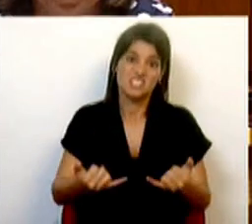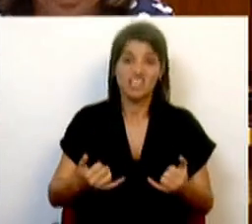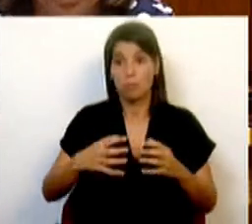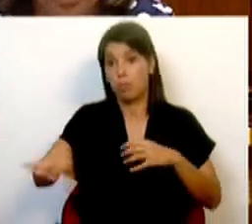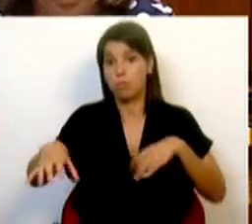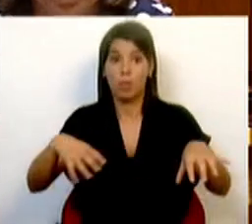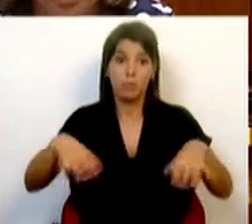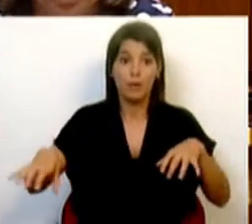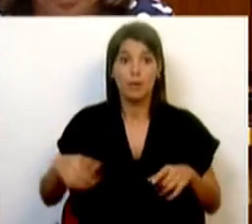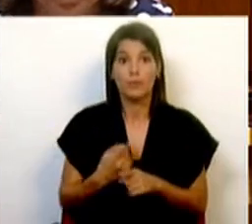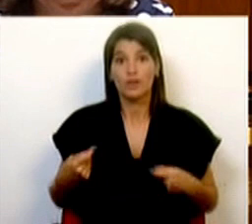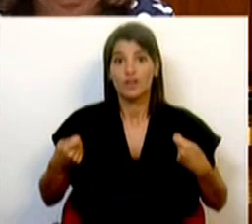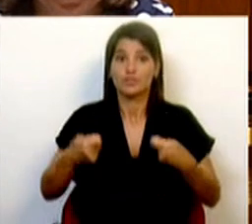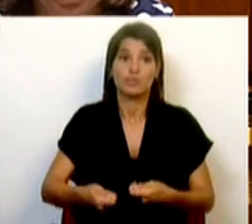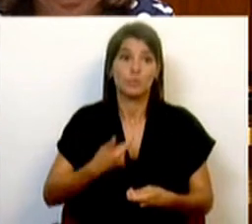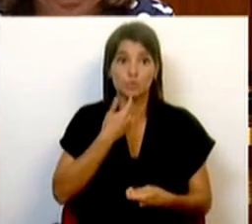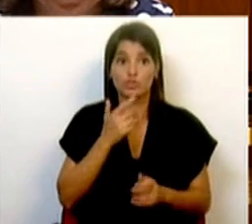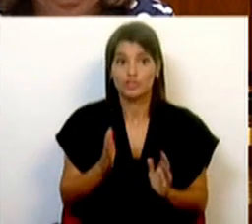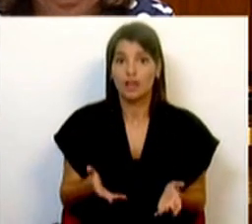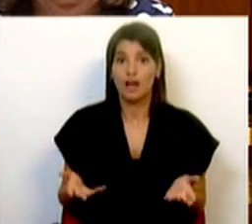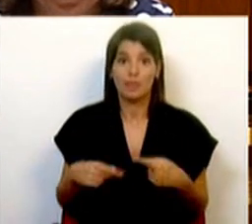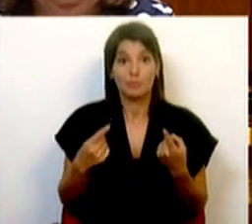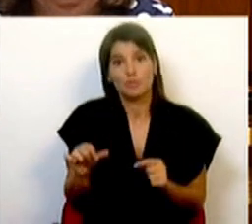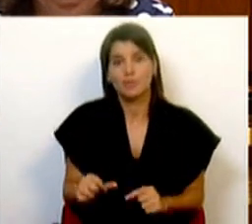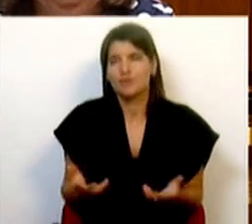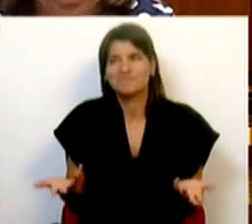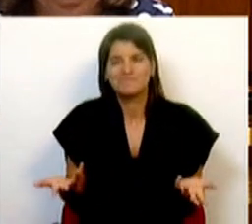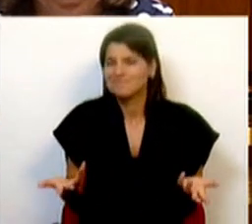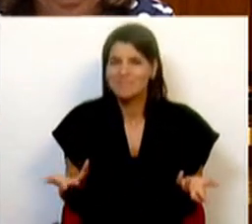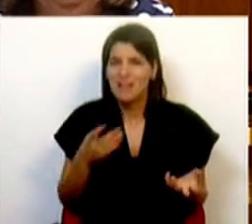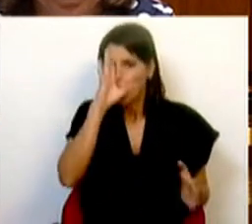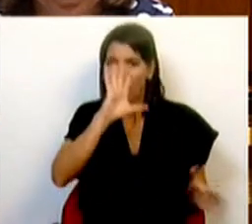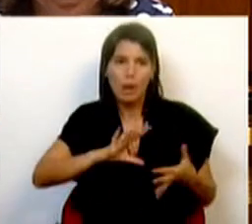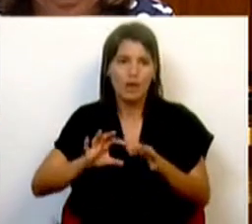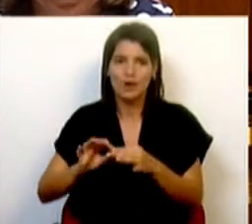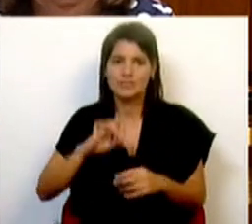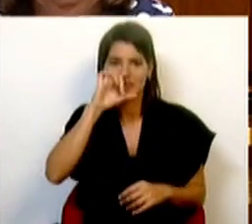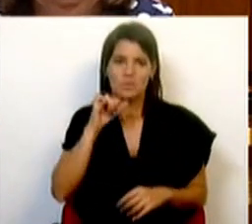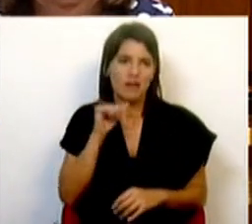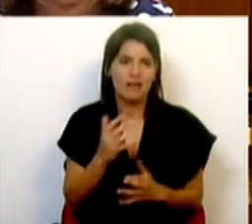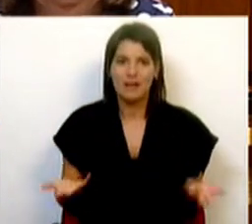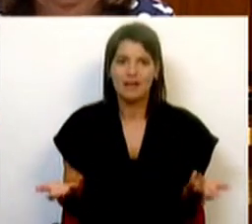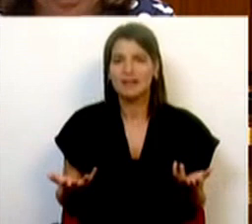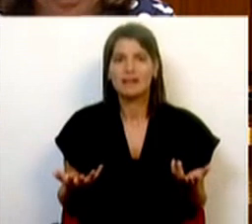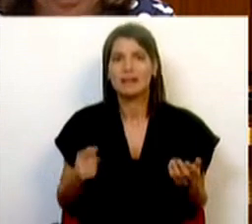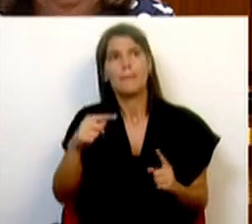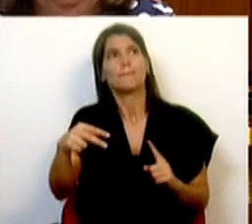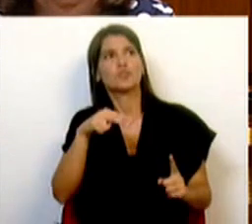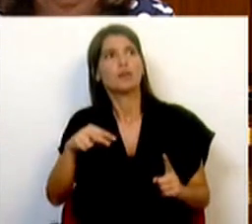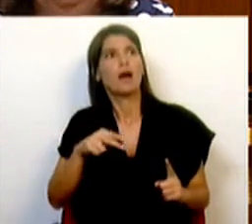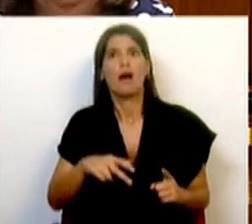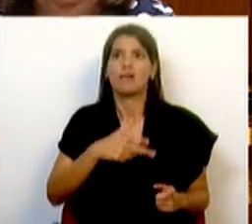de concretizar todos os investimentos que estão no reino. a nossa deputada. Não faz nenhum sentido juntar essa visão